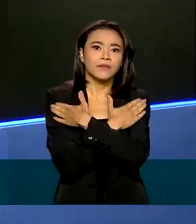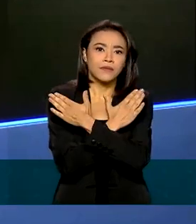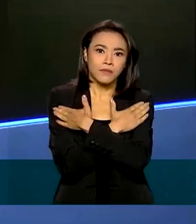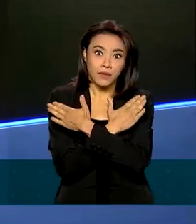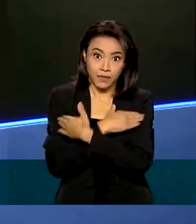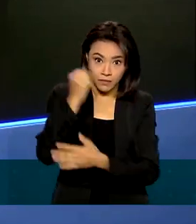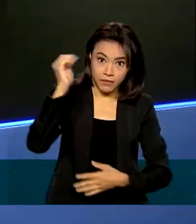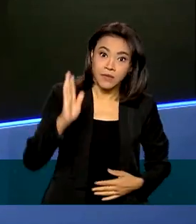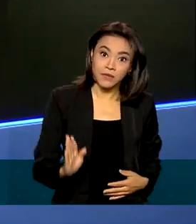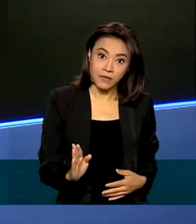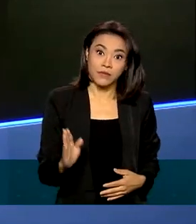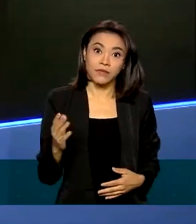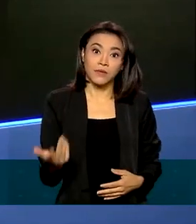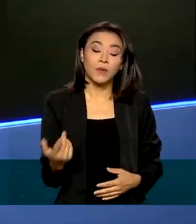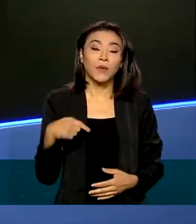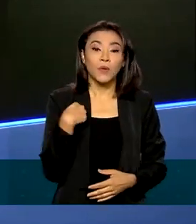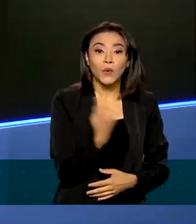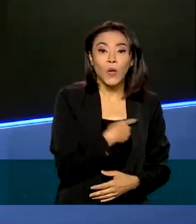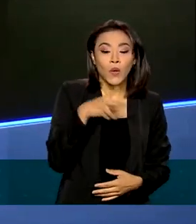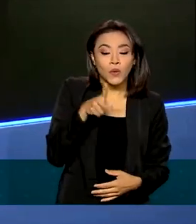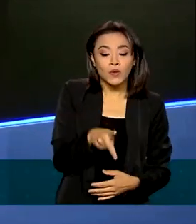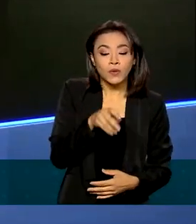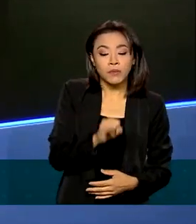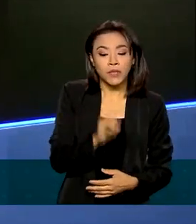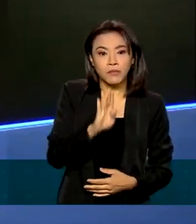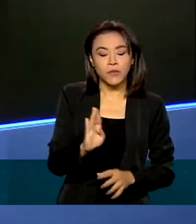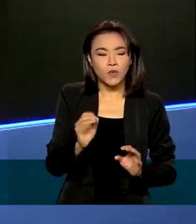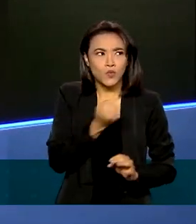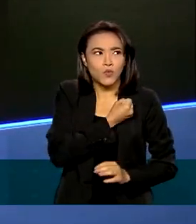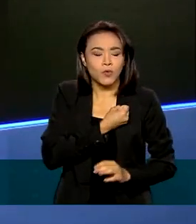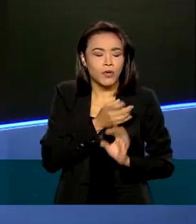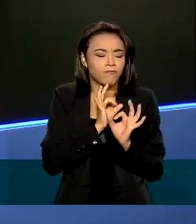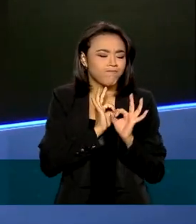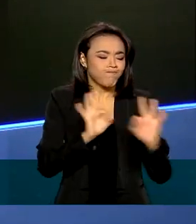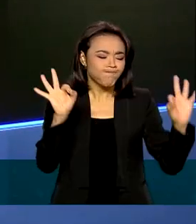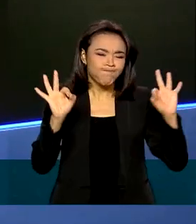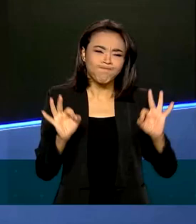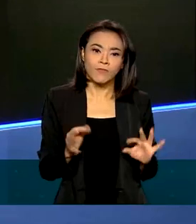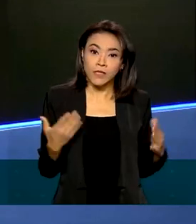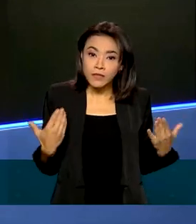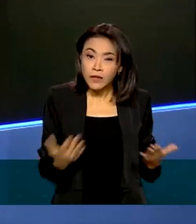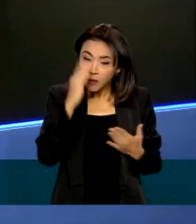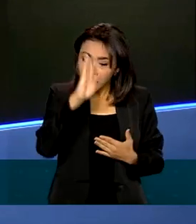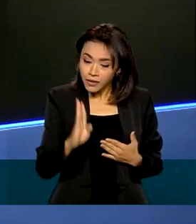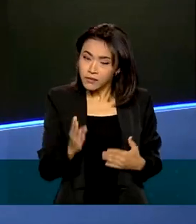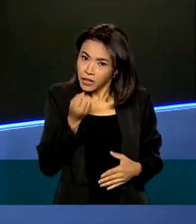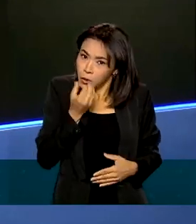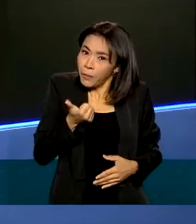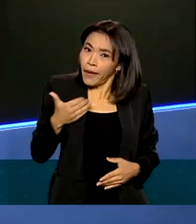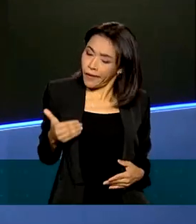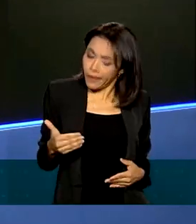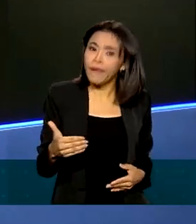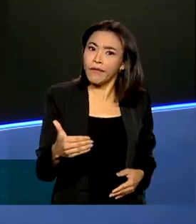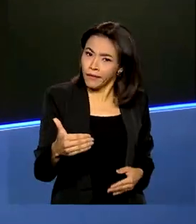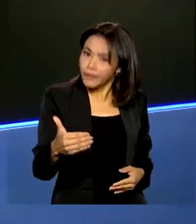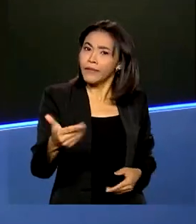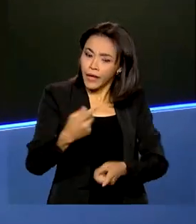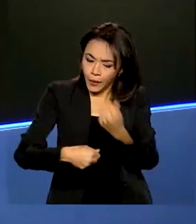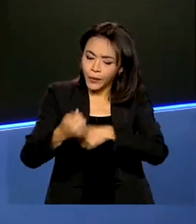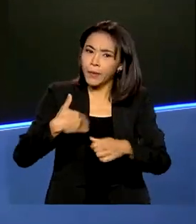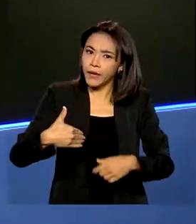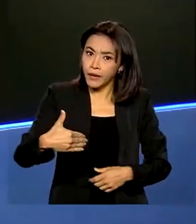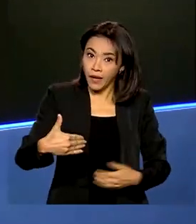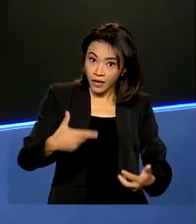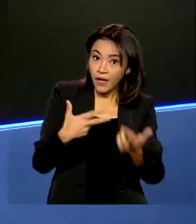desemprego. O nosso PIB tem números aí fantásticos, ou seja, o Brasil está indo bem com a sua economia. E quem leva a economia para frente são